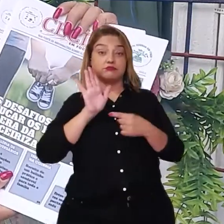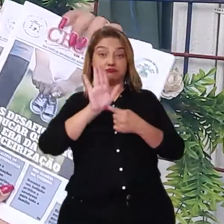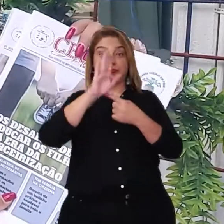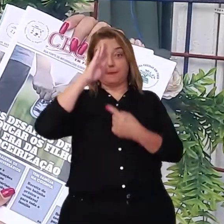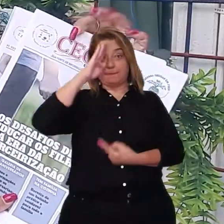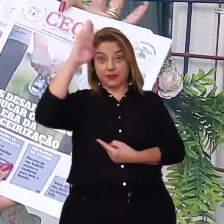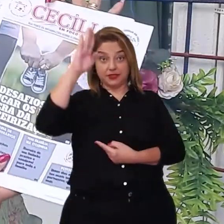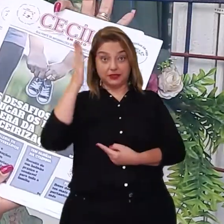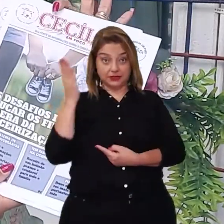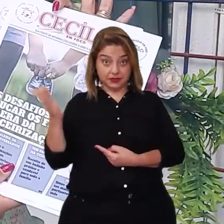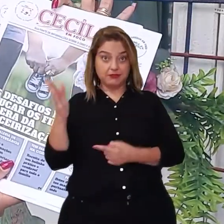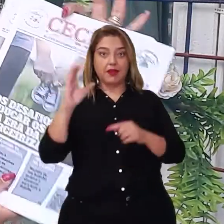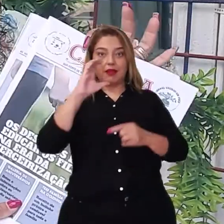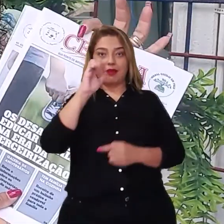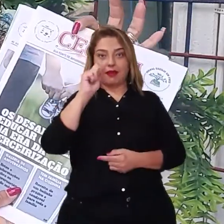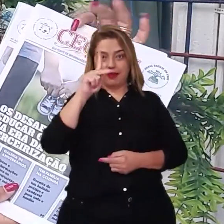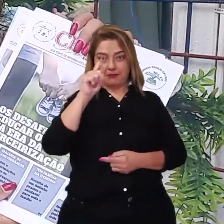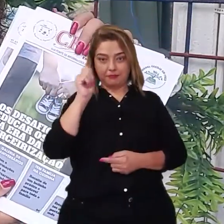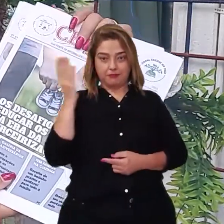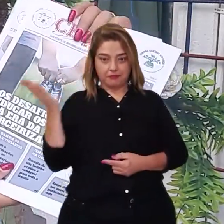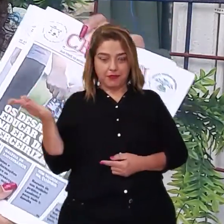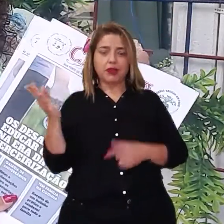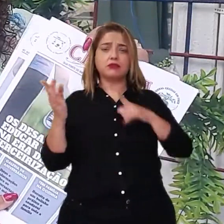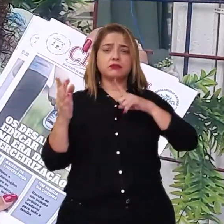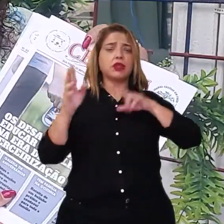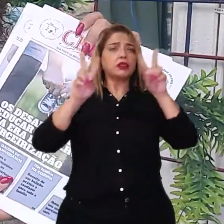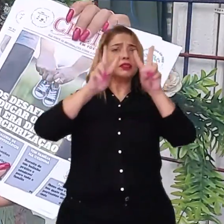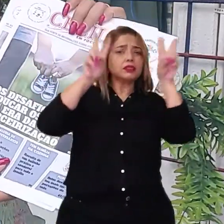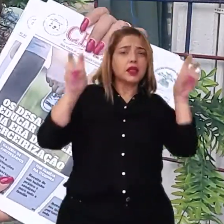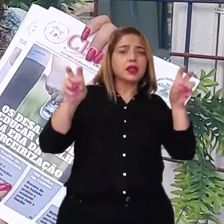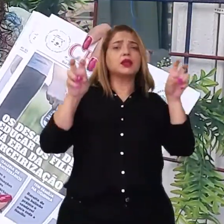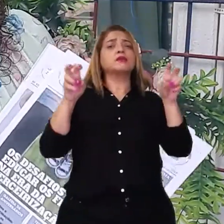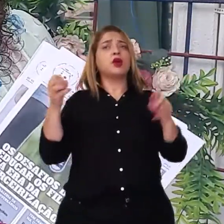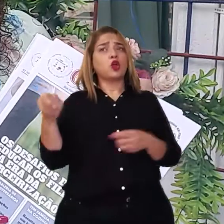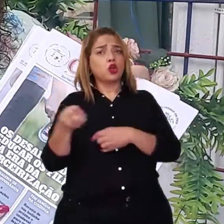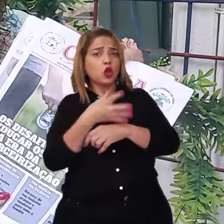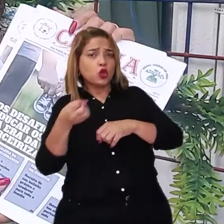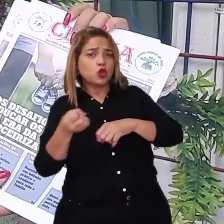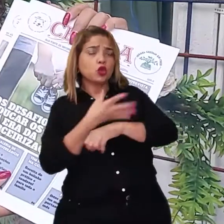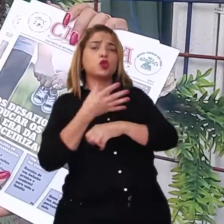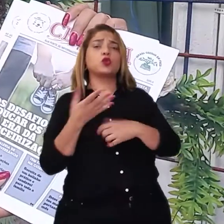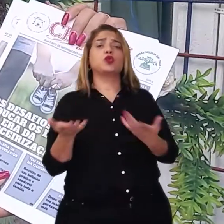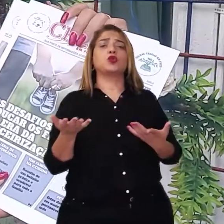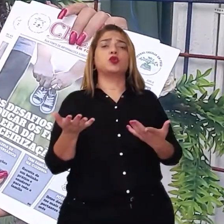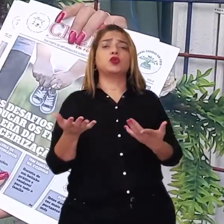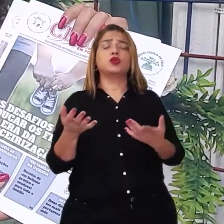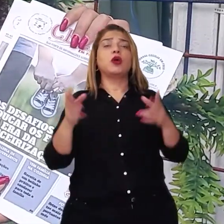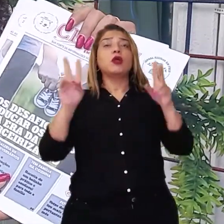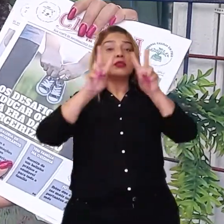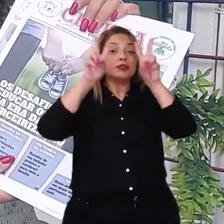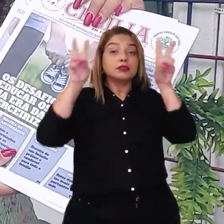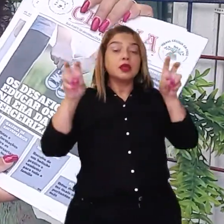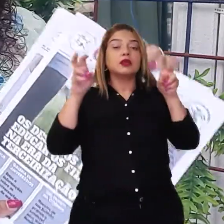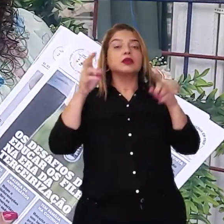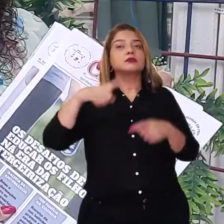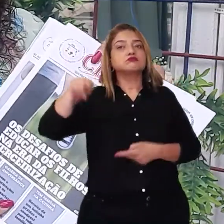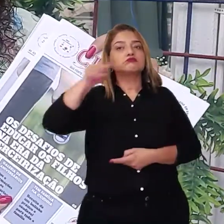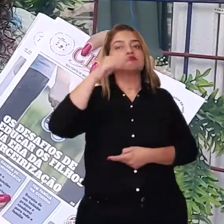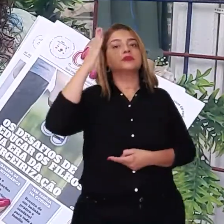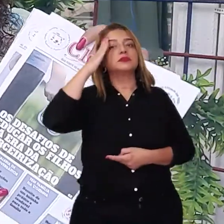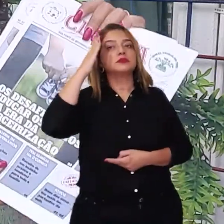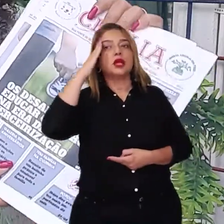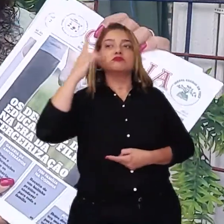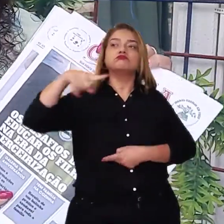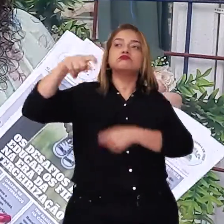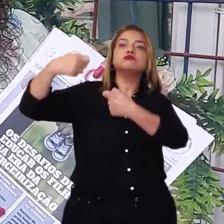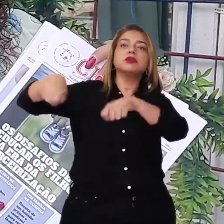principal, que é a nossa capa, com um tema contemporâneo, com um tema que realmente atende